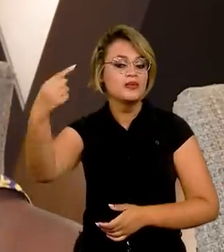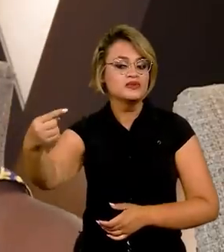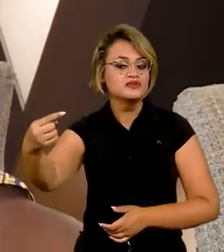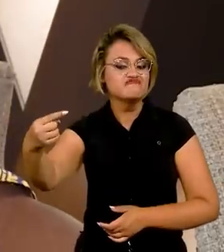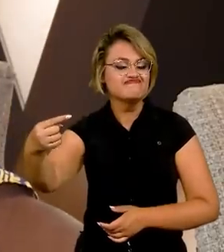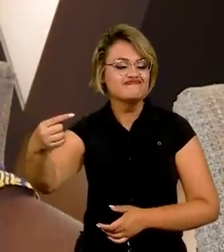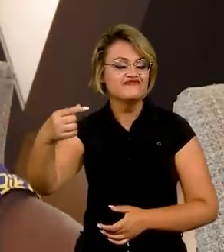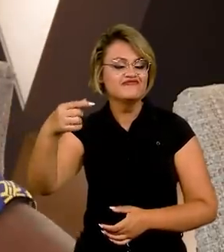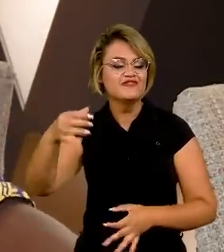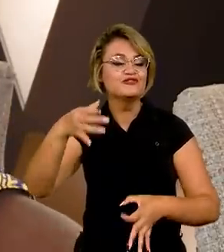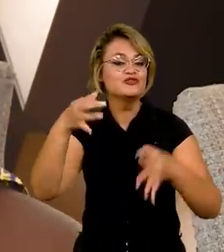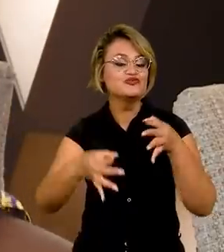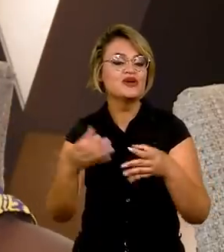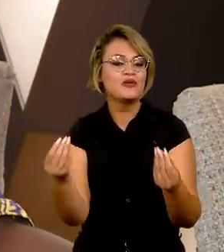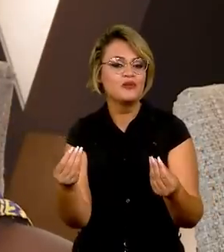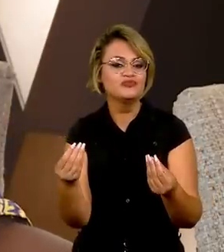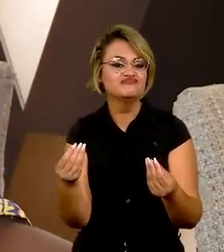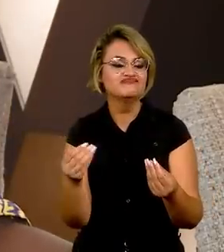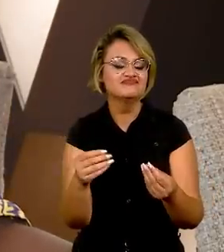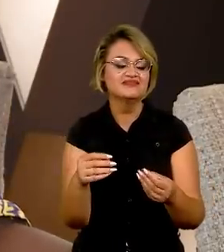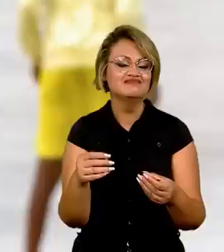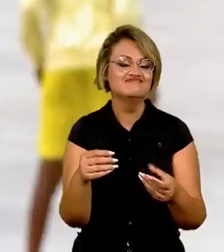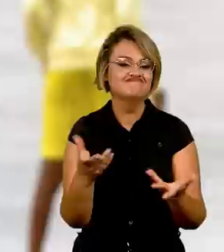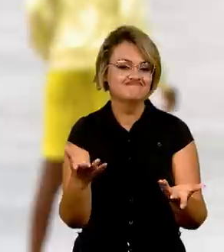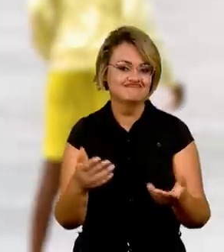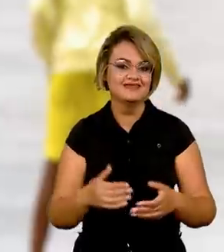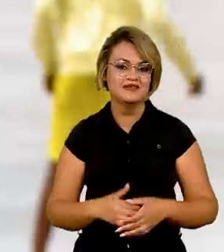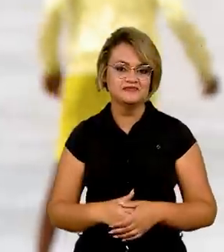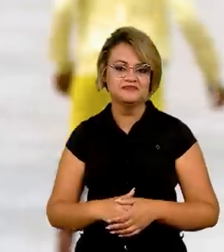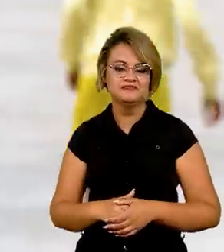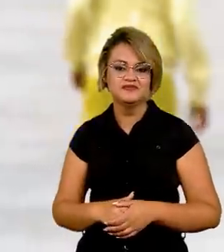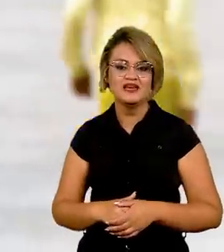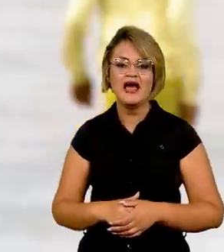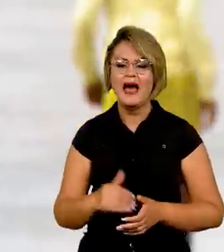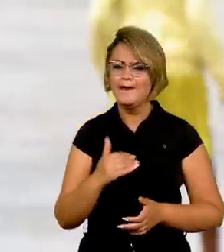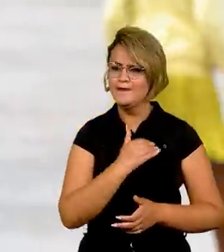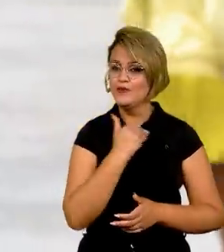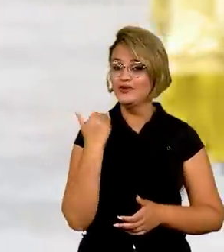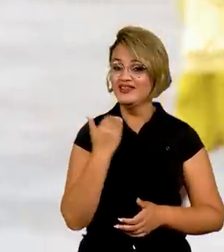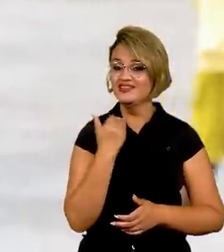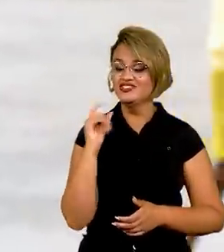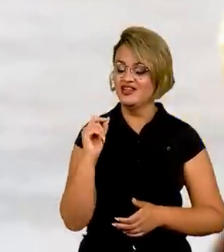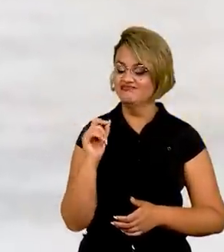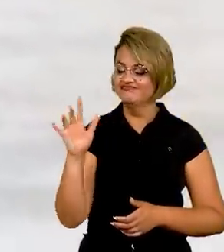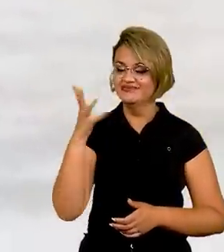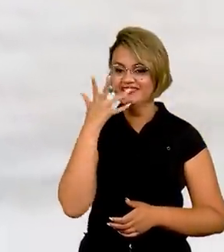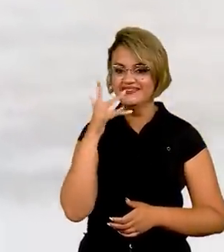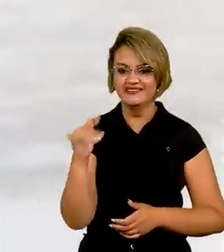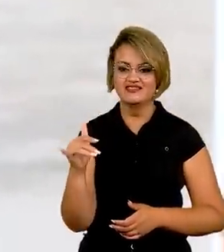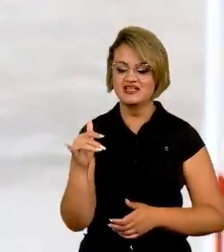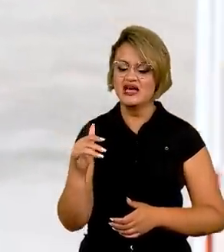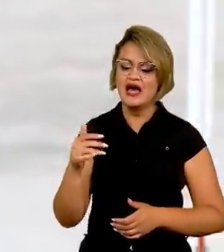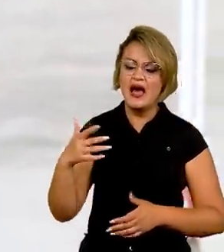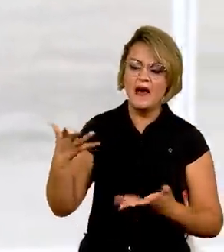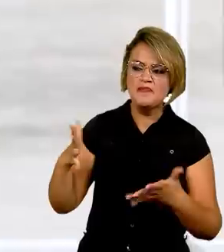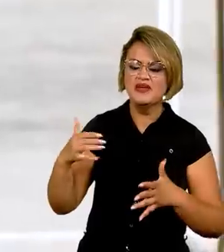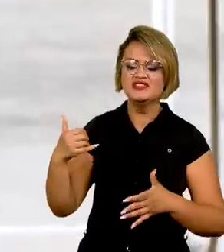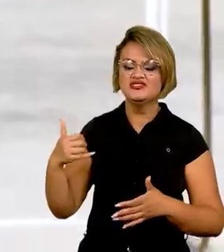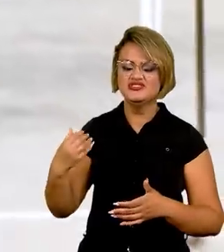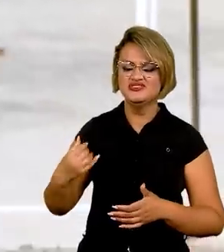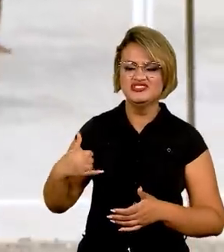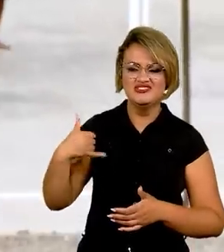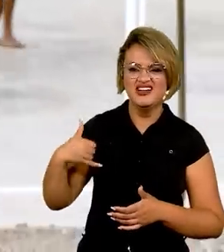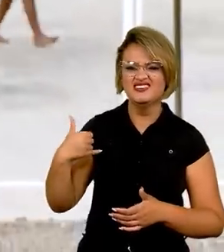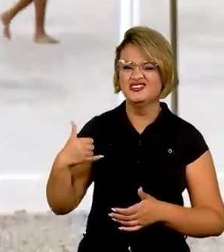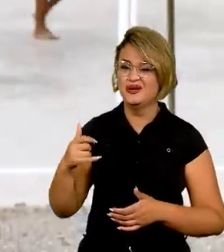julgados pelas próximas gerações. A maior mortalidade infantil, a menor expectativa de vida, um